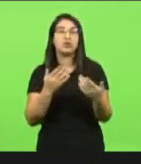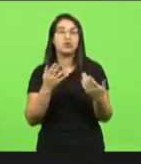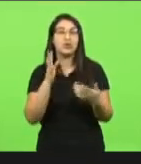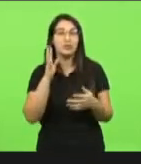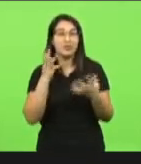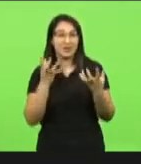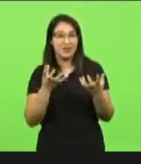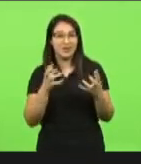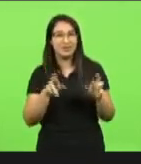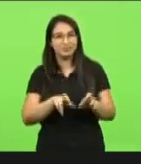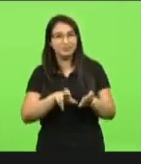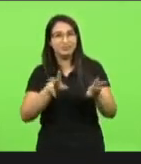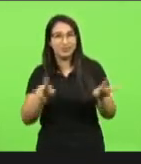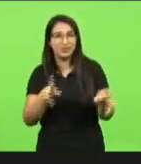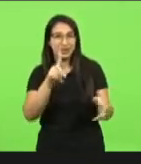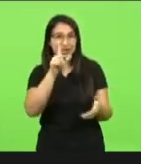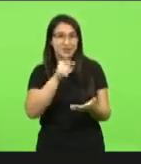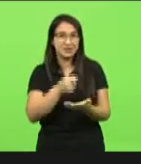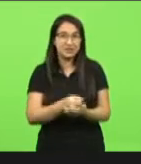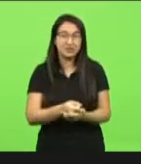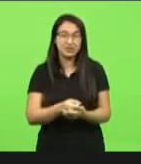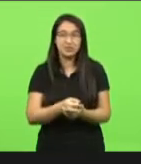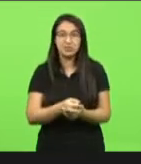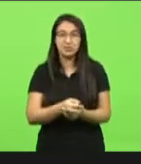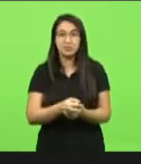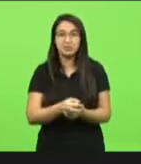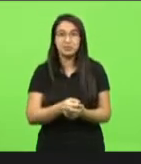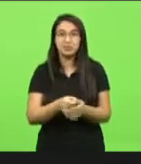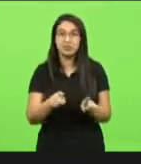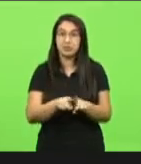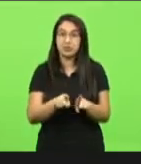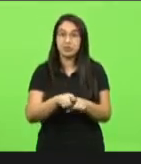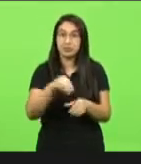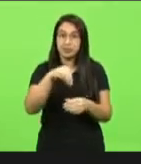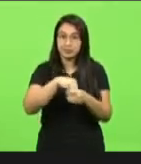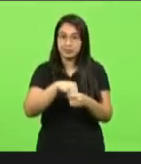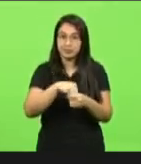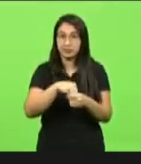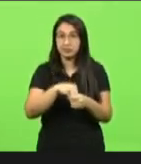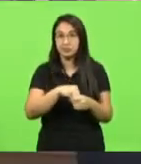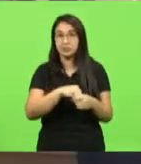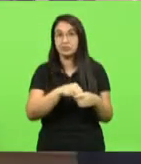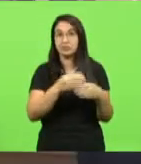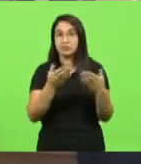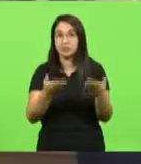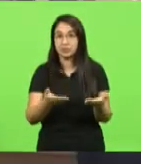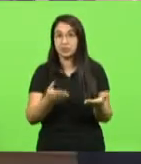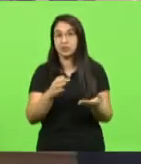só eu, acredito que todos, inclusive oficiais, não em sua praça, inclusive oficiais.